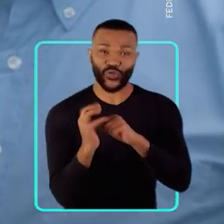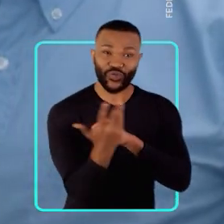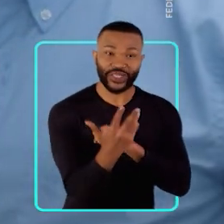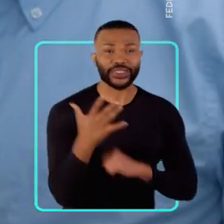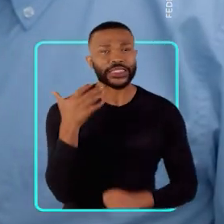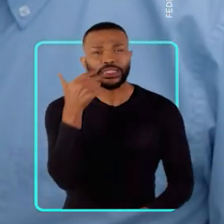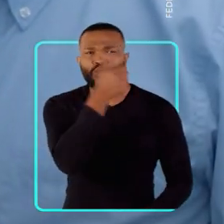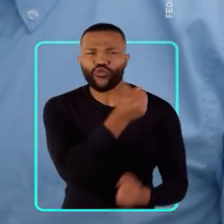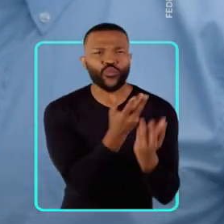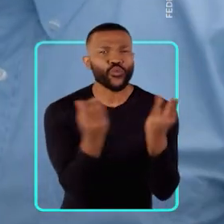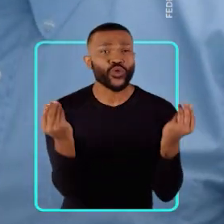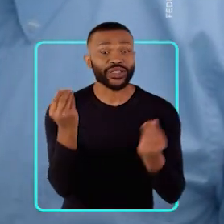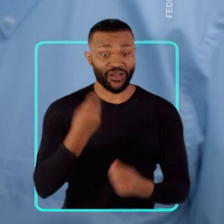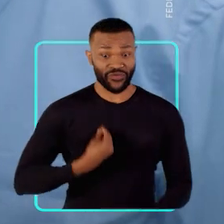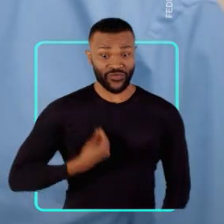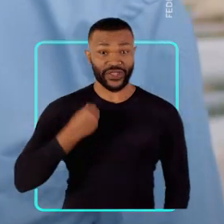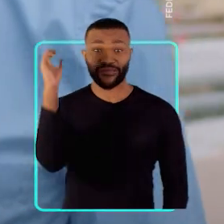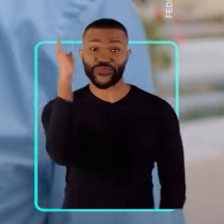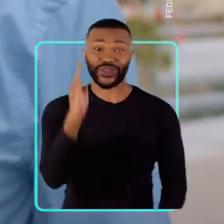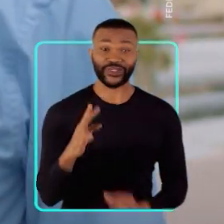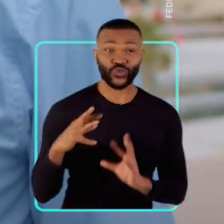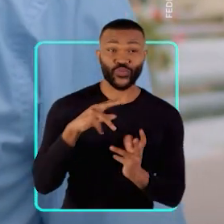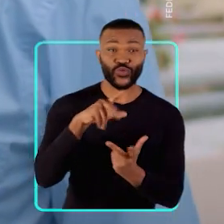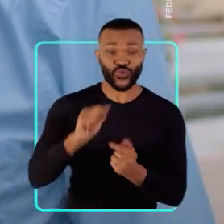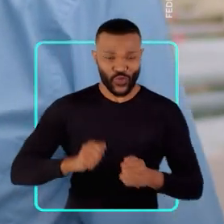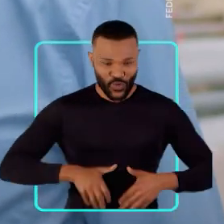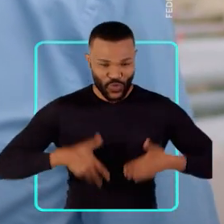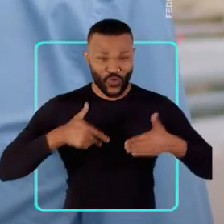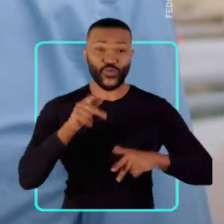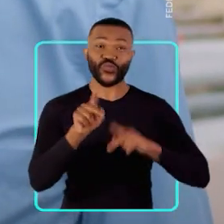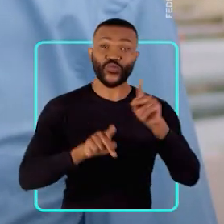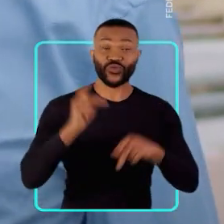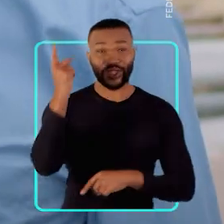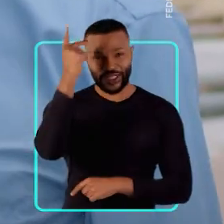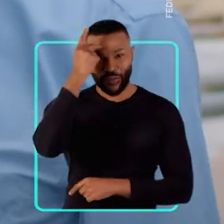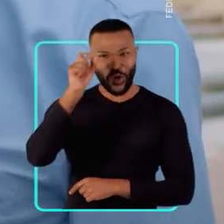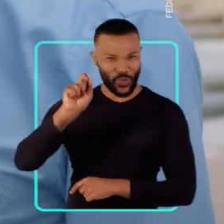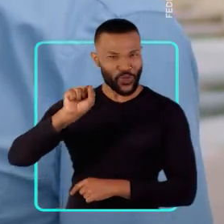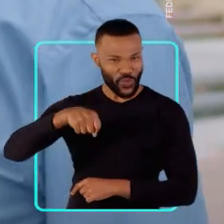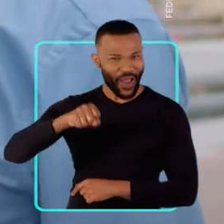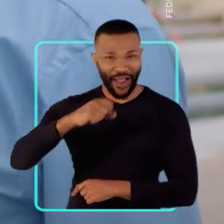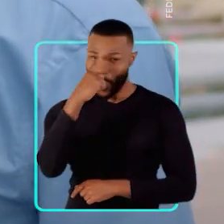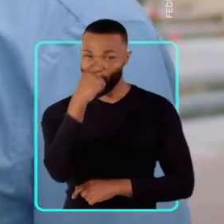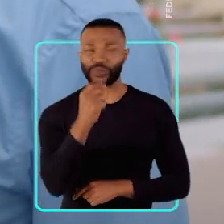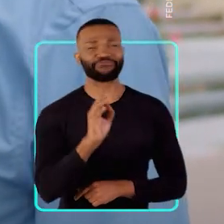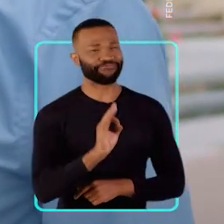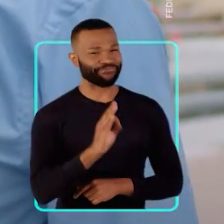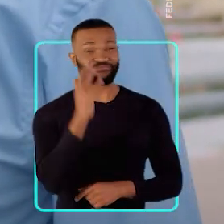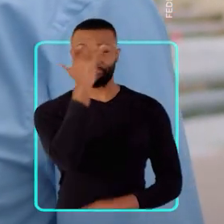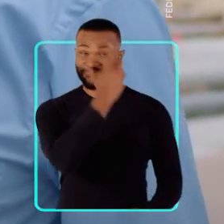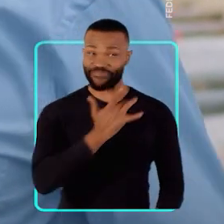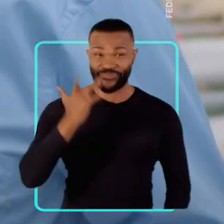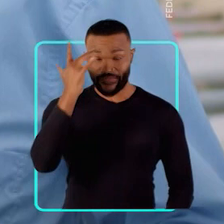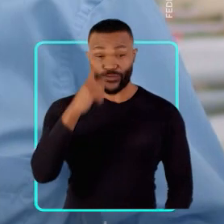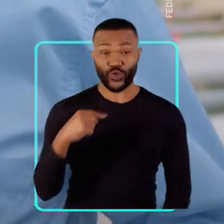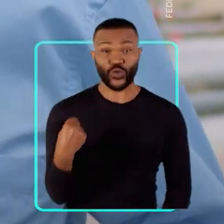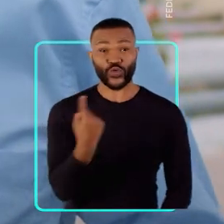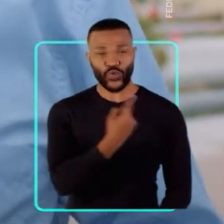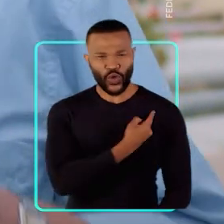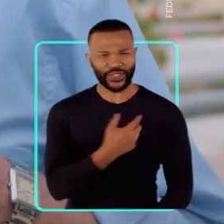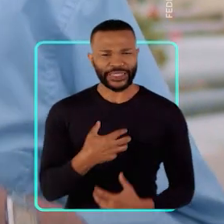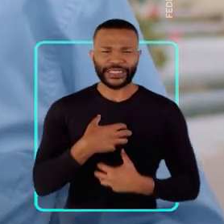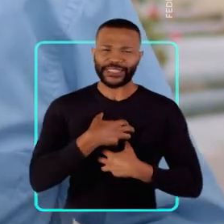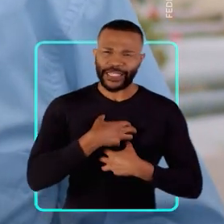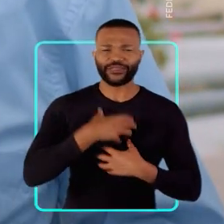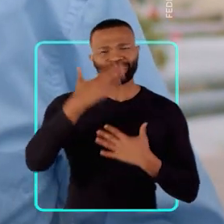salvou milhões de vidas no Brasil e no mundo. Um orgulho do povo de São Paulo, né, Alckmin? Exatamente, Haddad. Nós todos